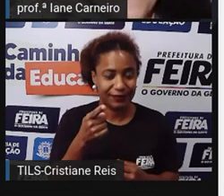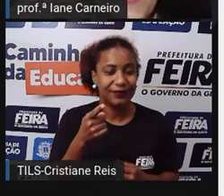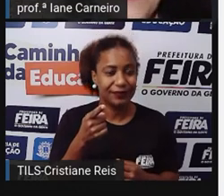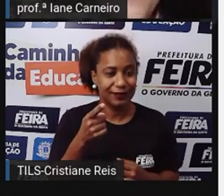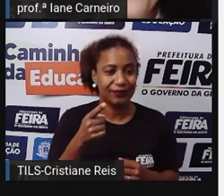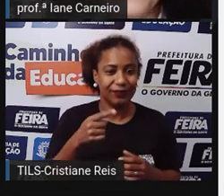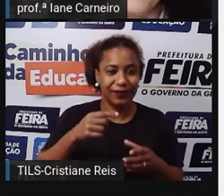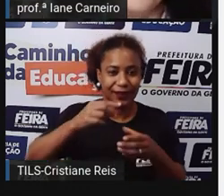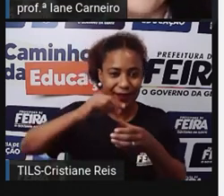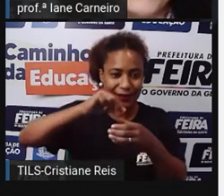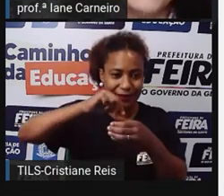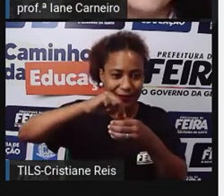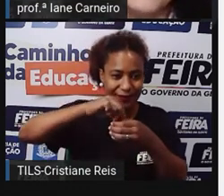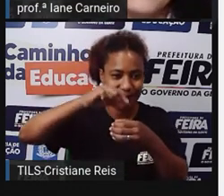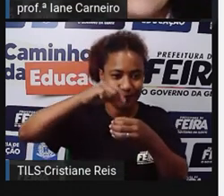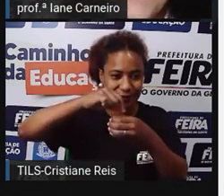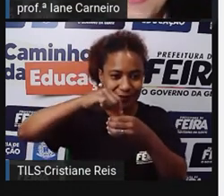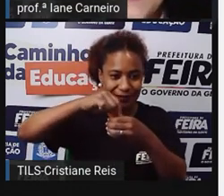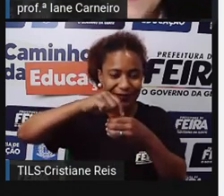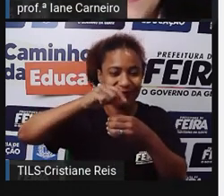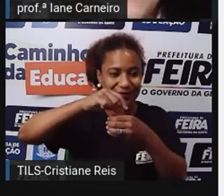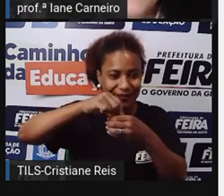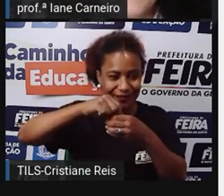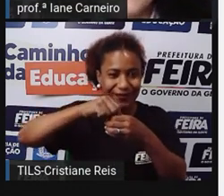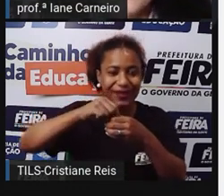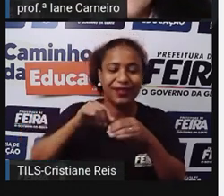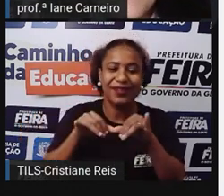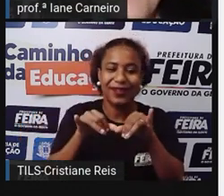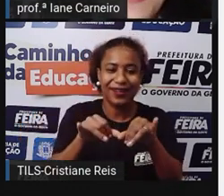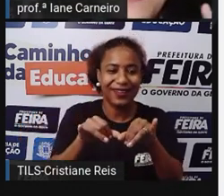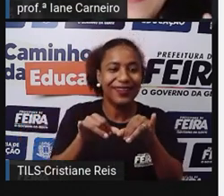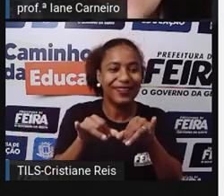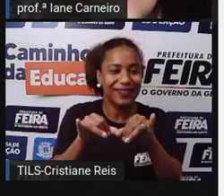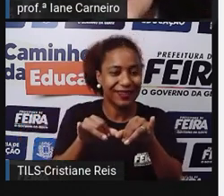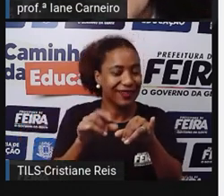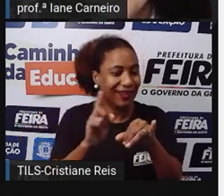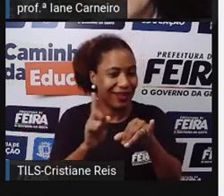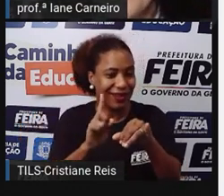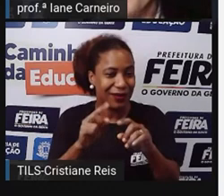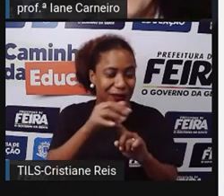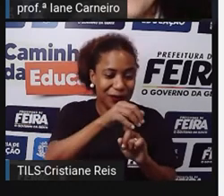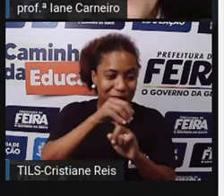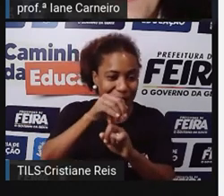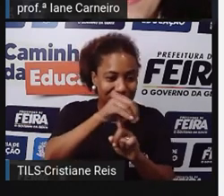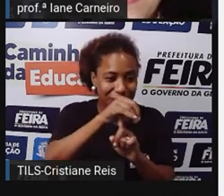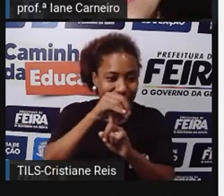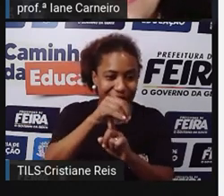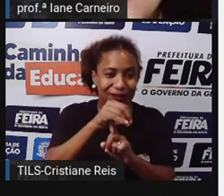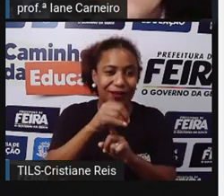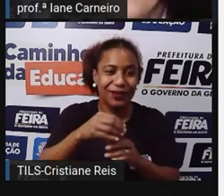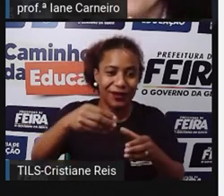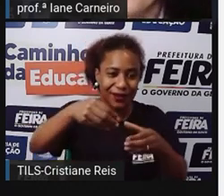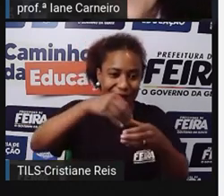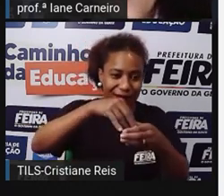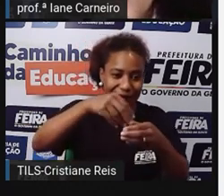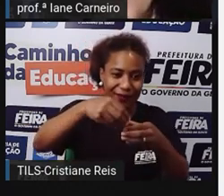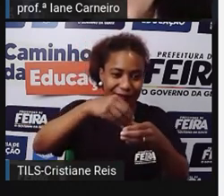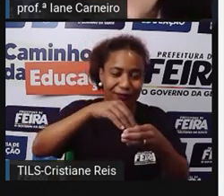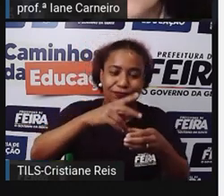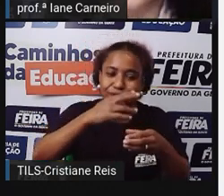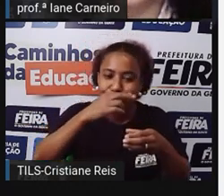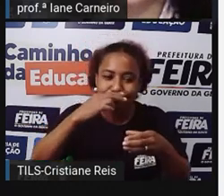saquinhos A Pro ama Comprar Na feirinha Né? Esses temperos Aqui secos Porque são mais Parece que são mais